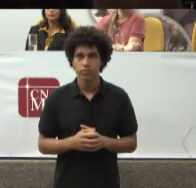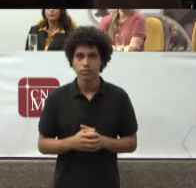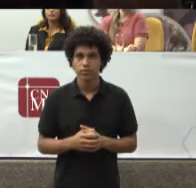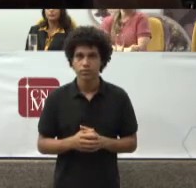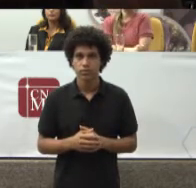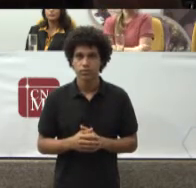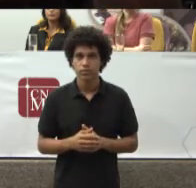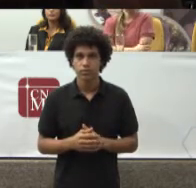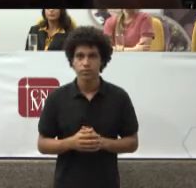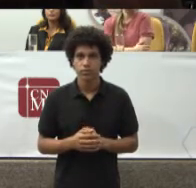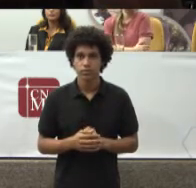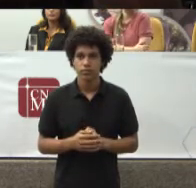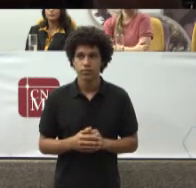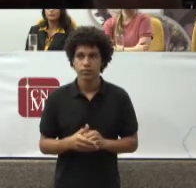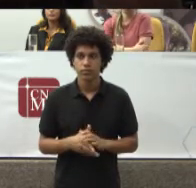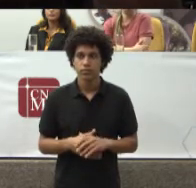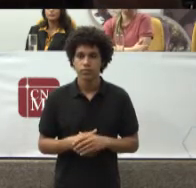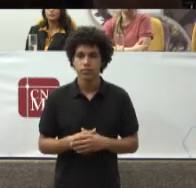Esse